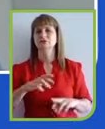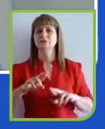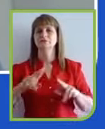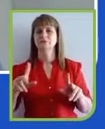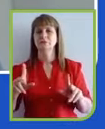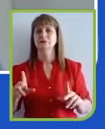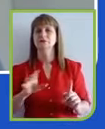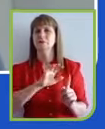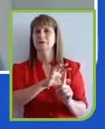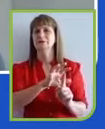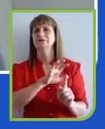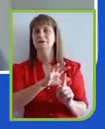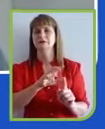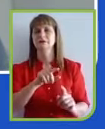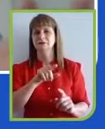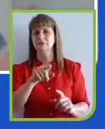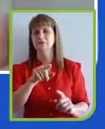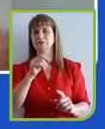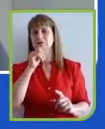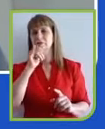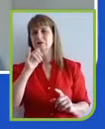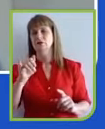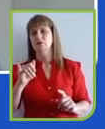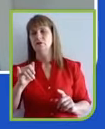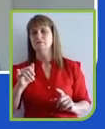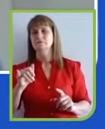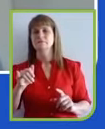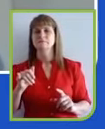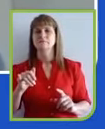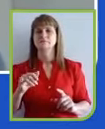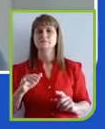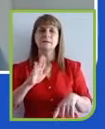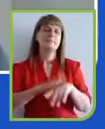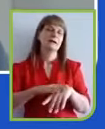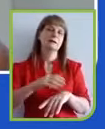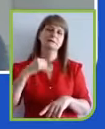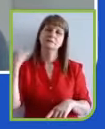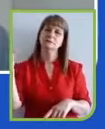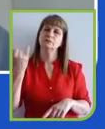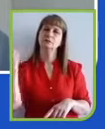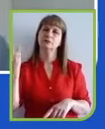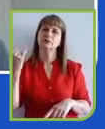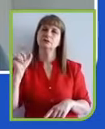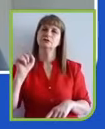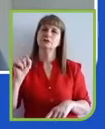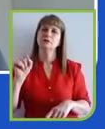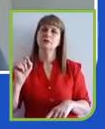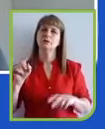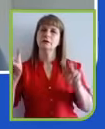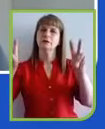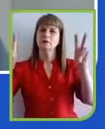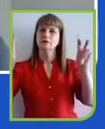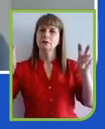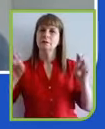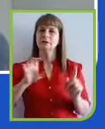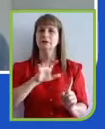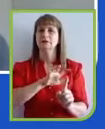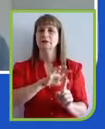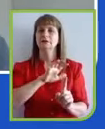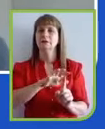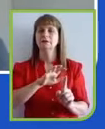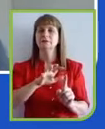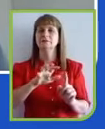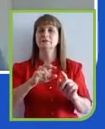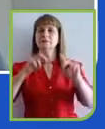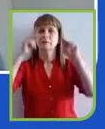colocou, talvez a mais importante, tratar os humanos como humanos. Sejam os integrantes, as pessoas que trabalham